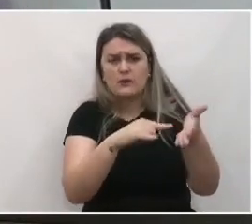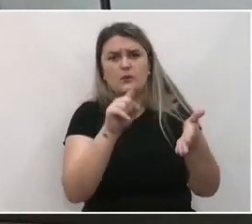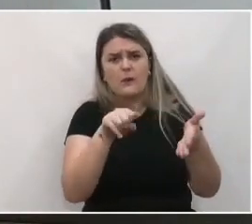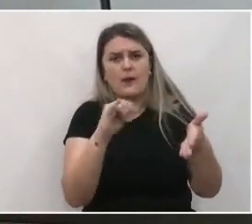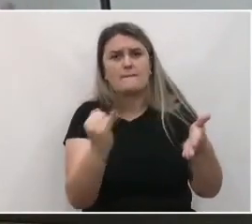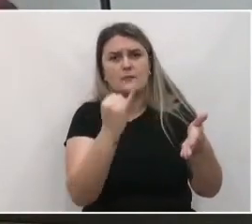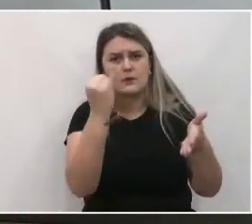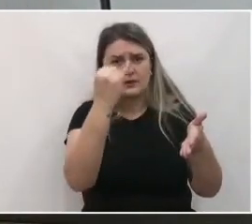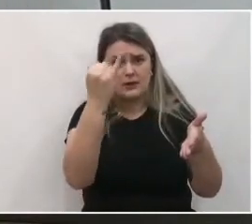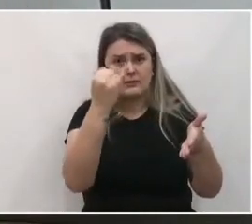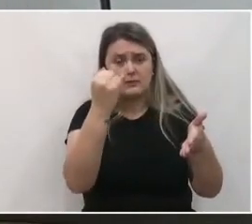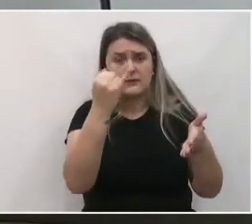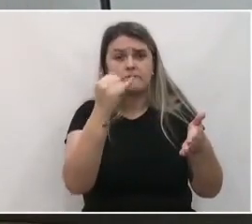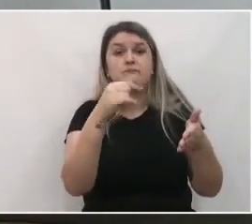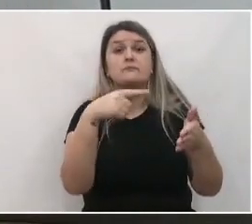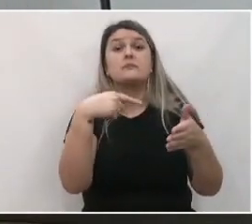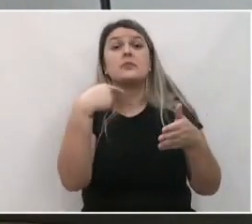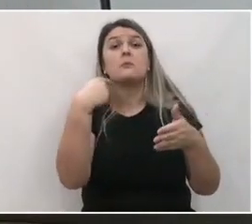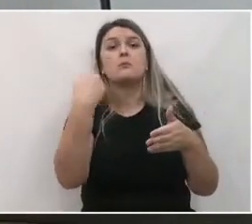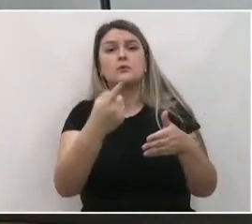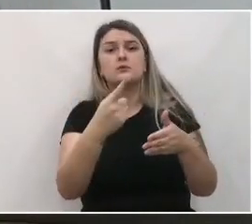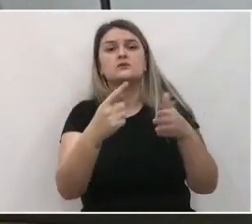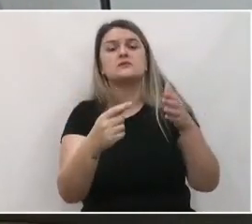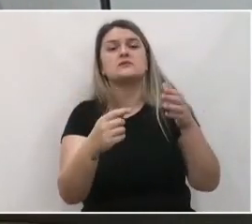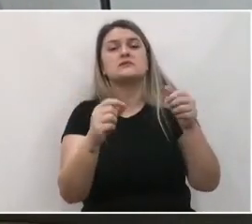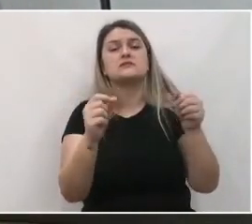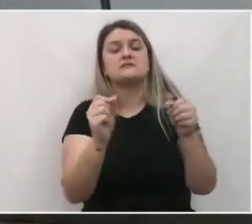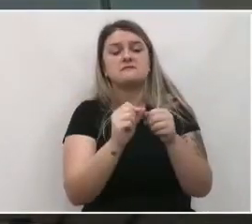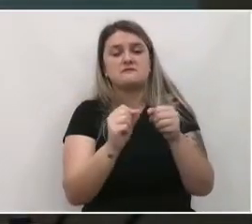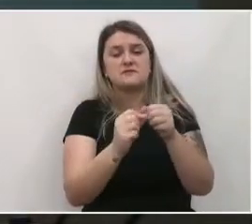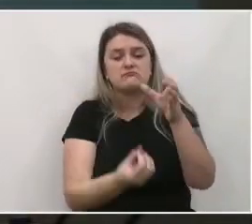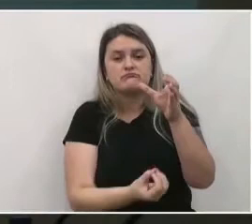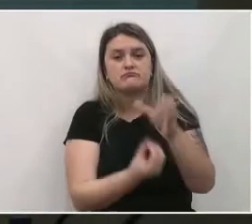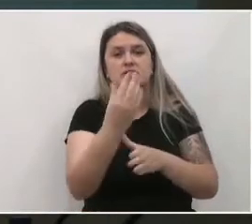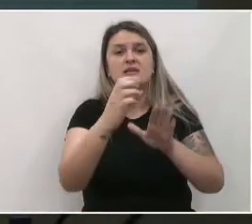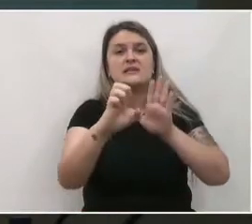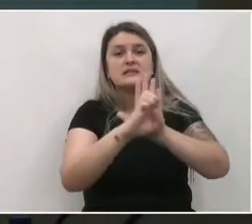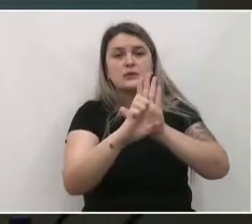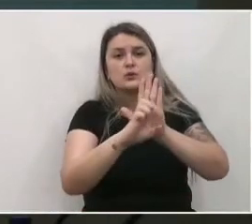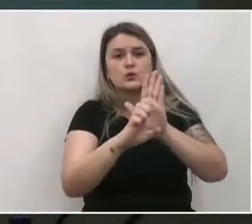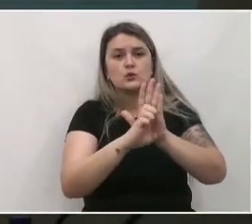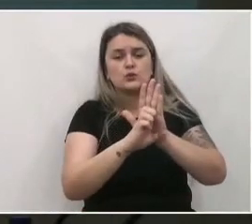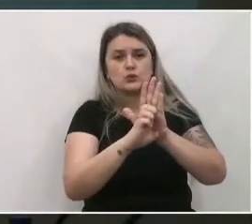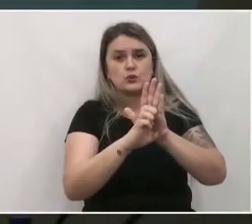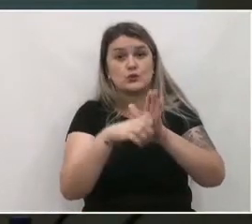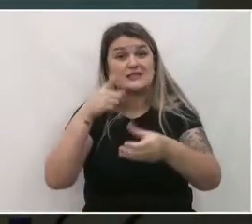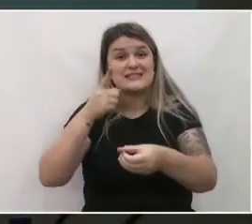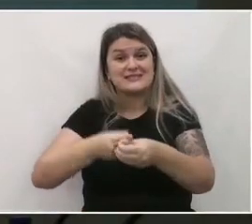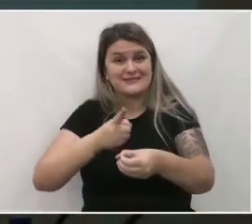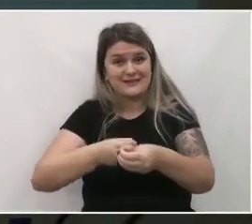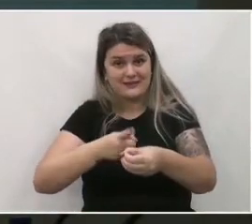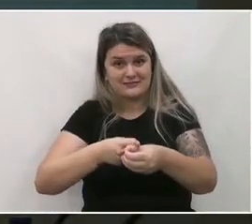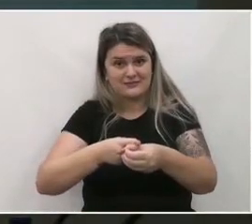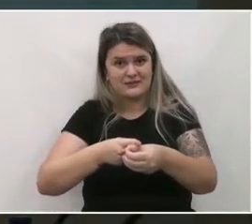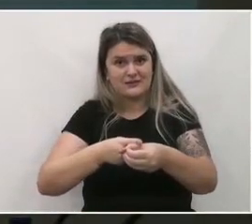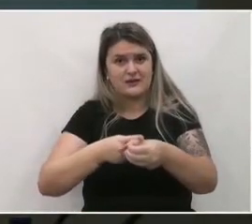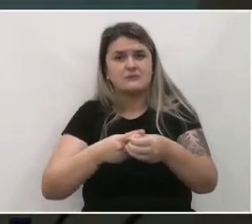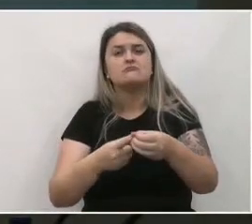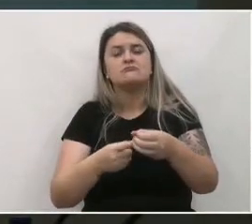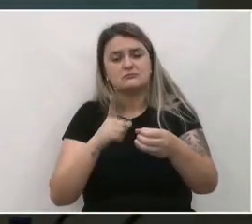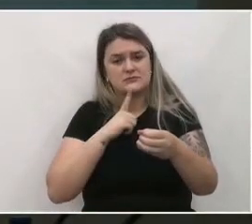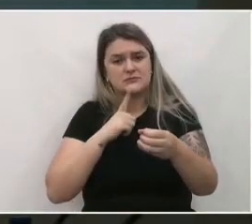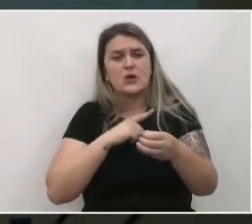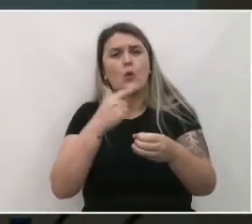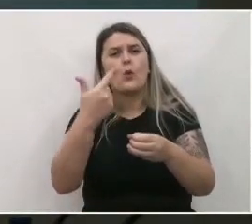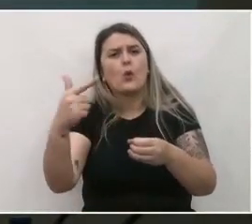e, com o Estatuto da Cidade, Lei Federal 10.257, vários outros detalhes sobre o conteúdo